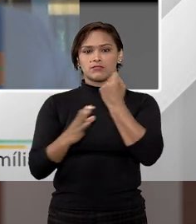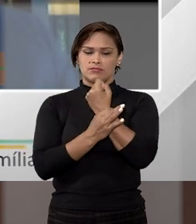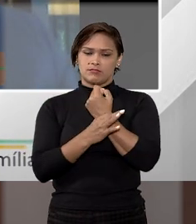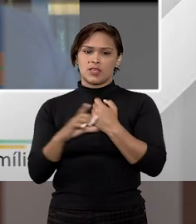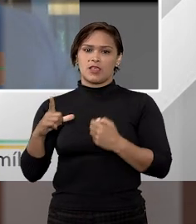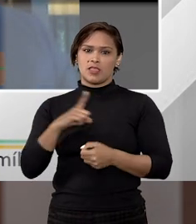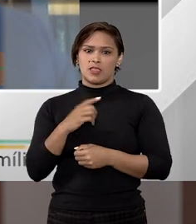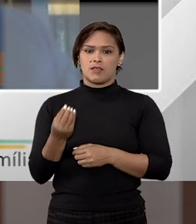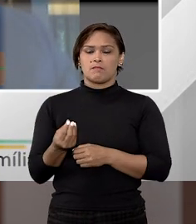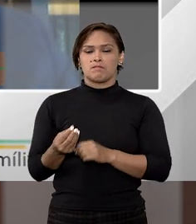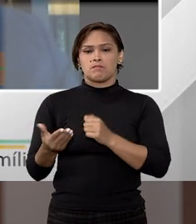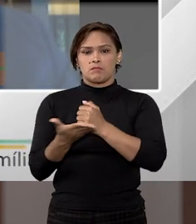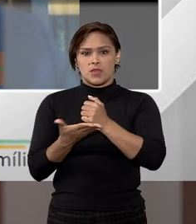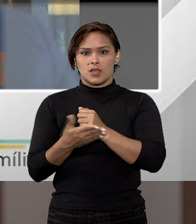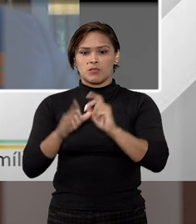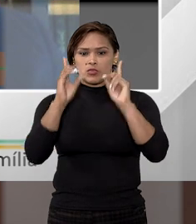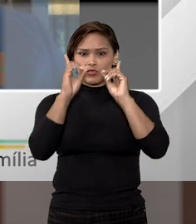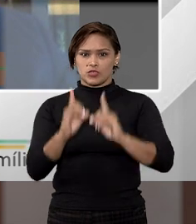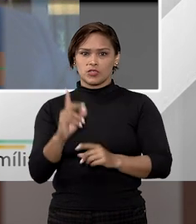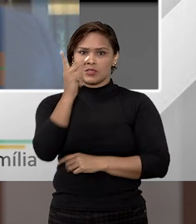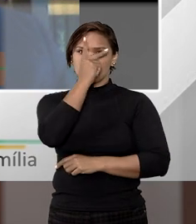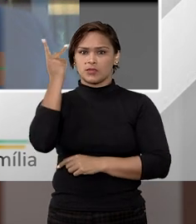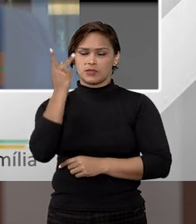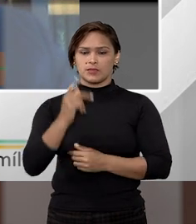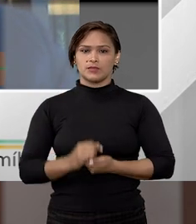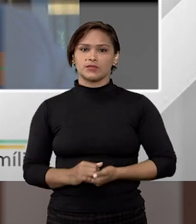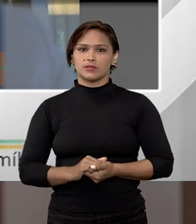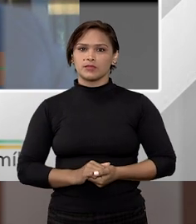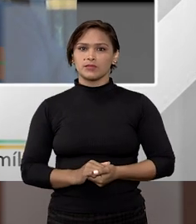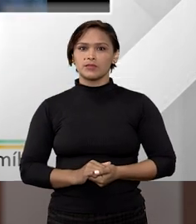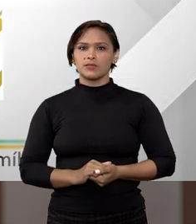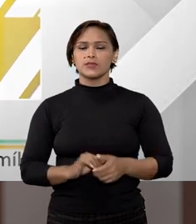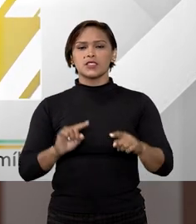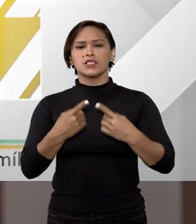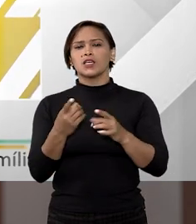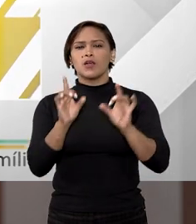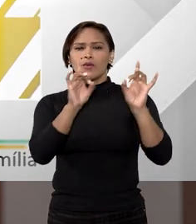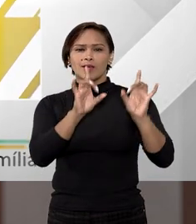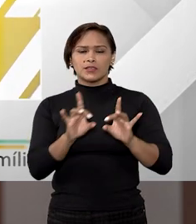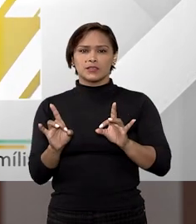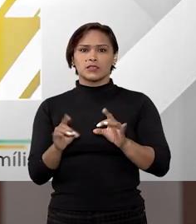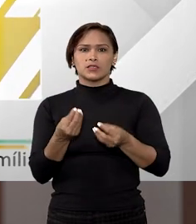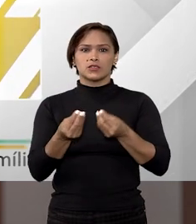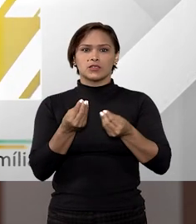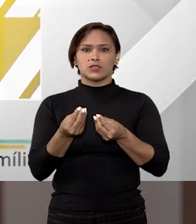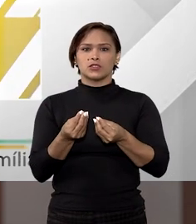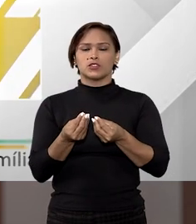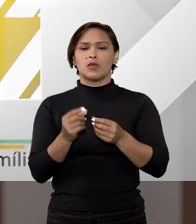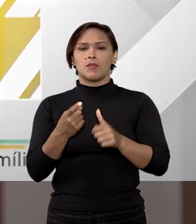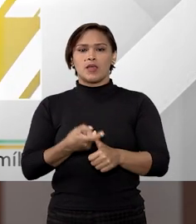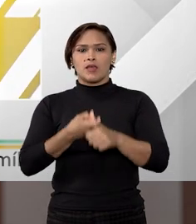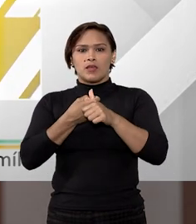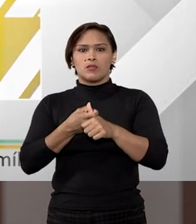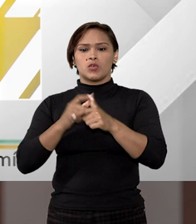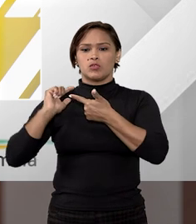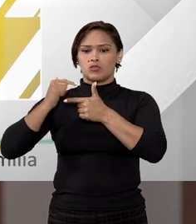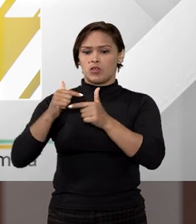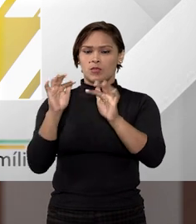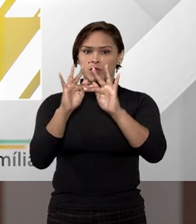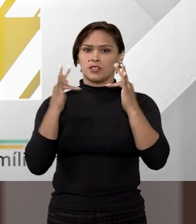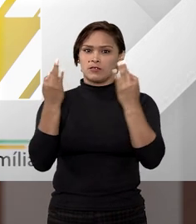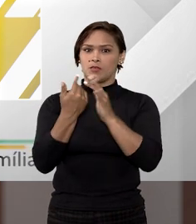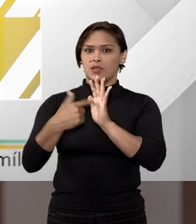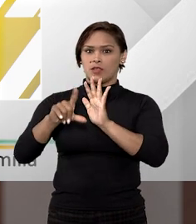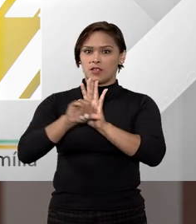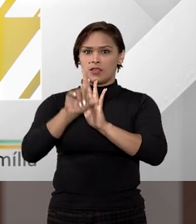uma existência minimamente digna à pessoa. E quanto às exceções sobre a empenhorabilidade do bem de